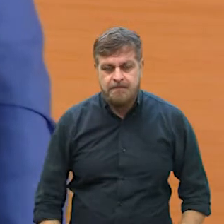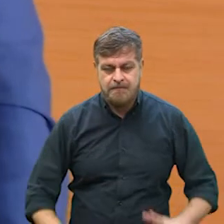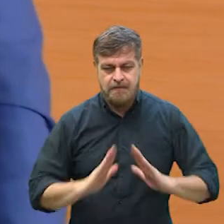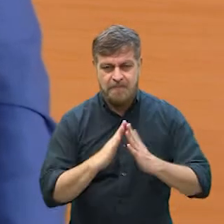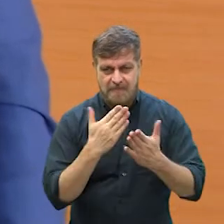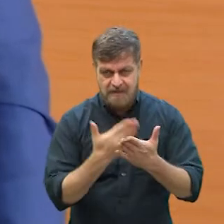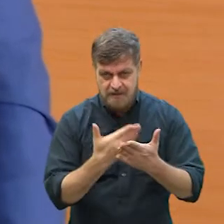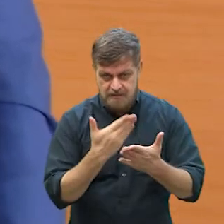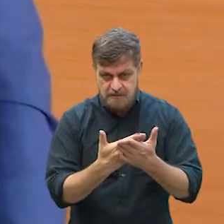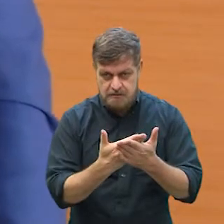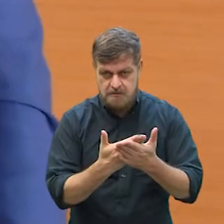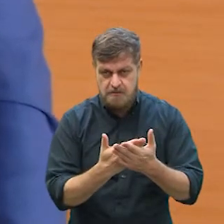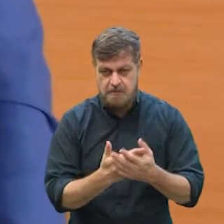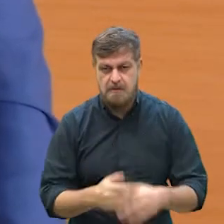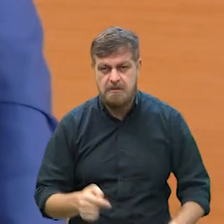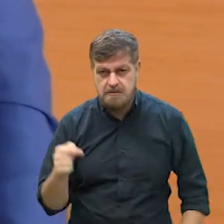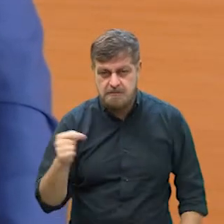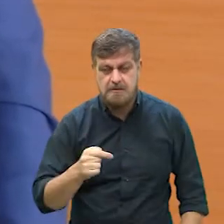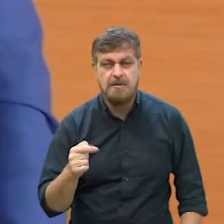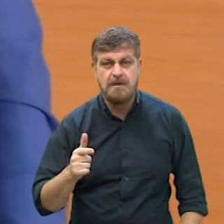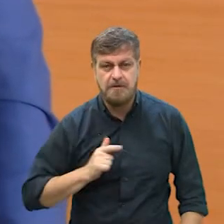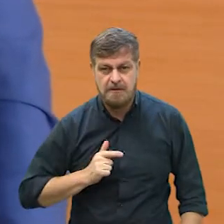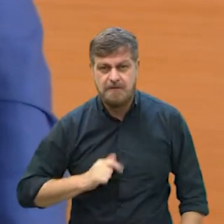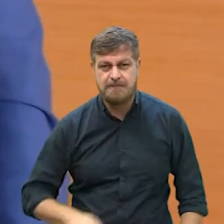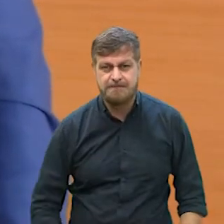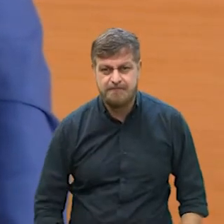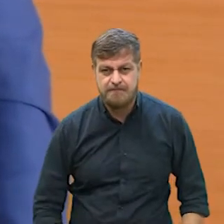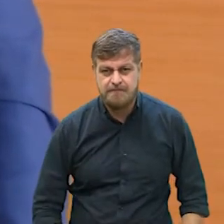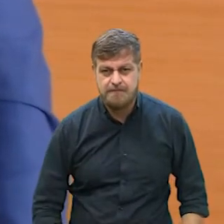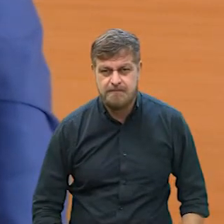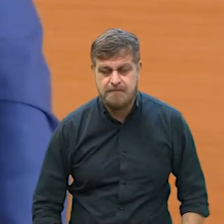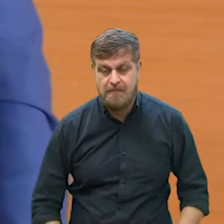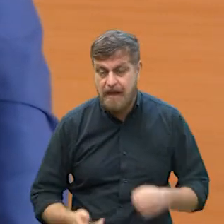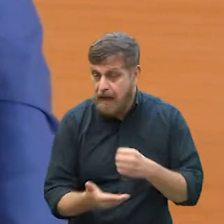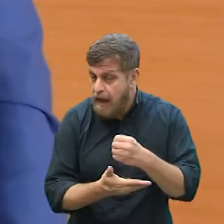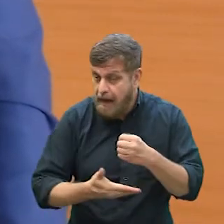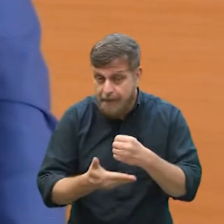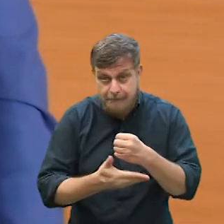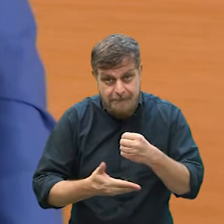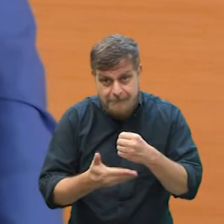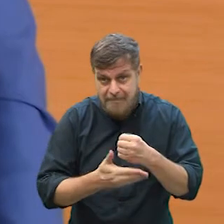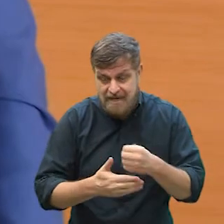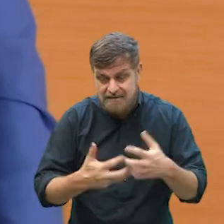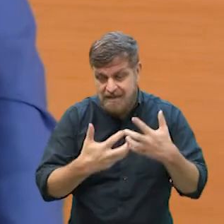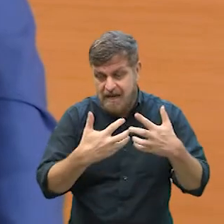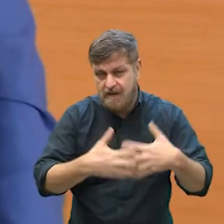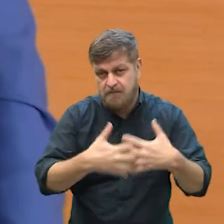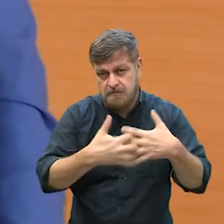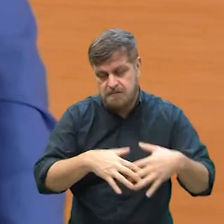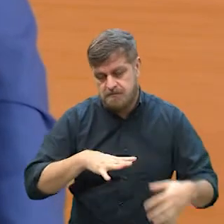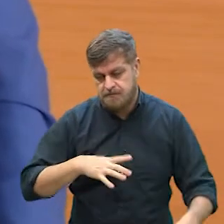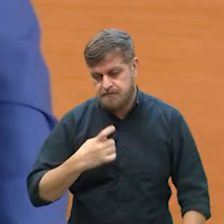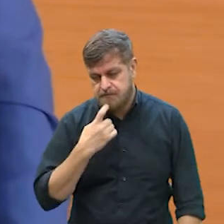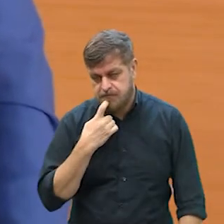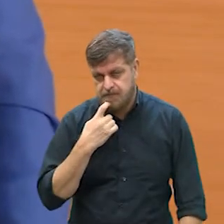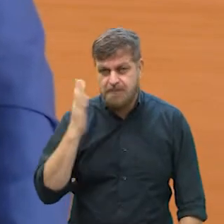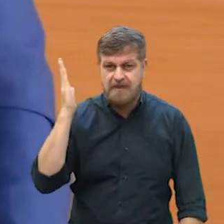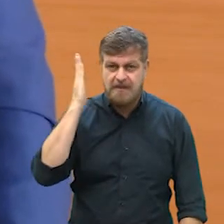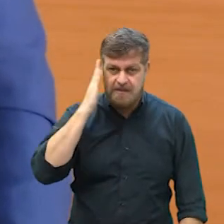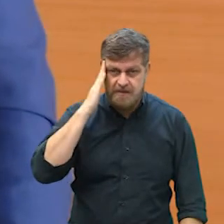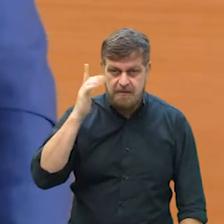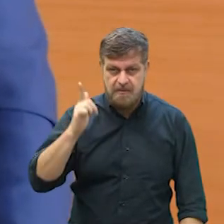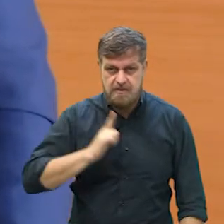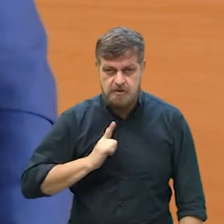passar para que as escolas se tornem atividade essencial do município de Campinas. Claro, se